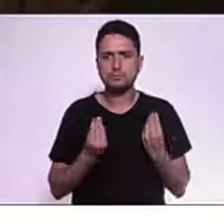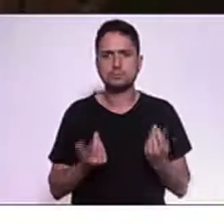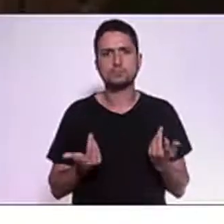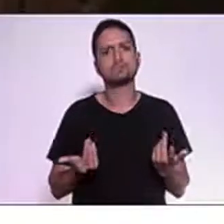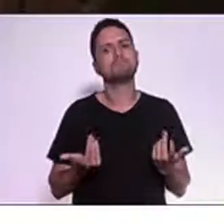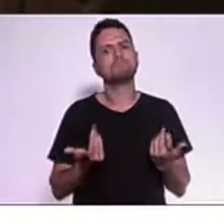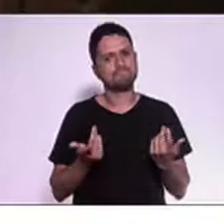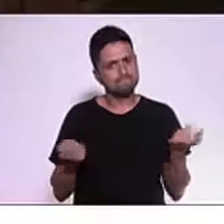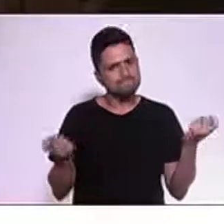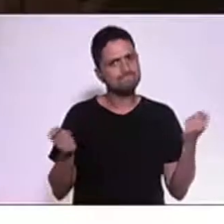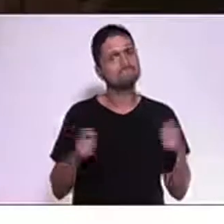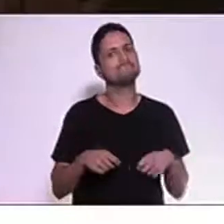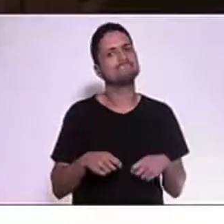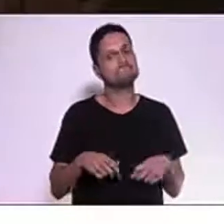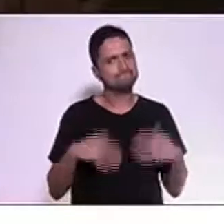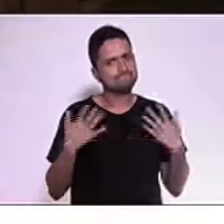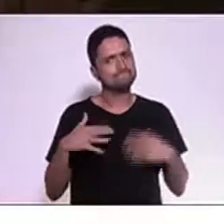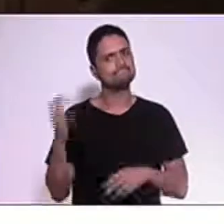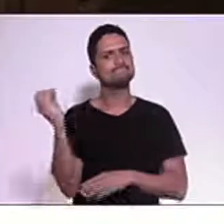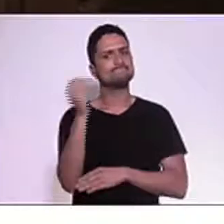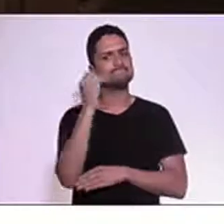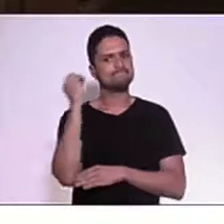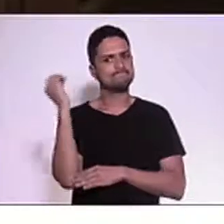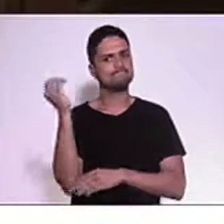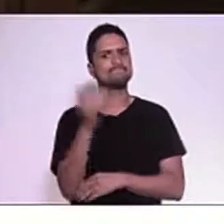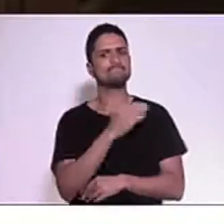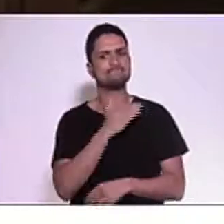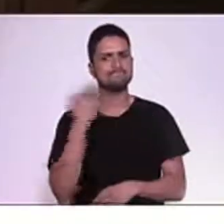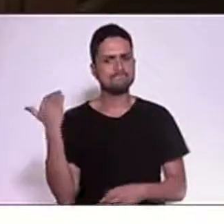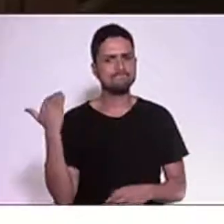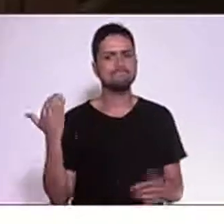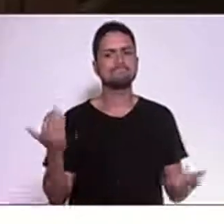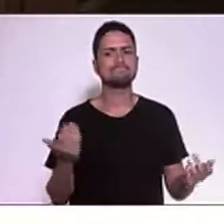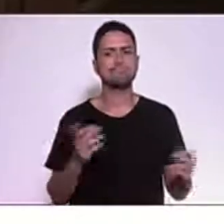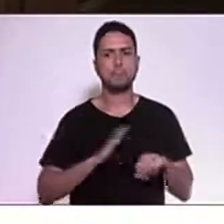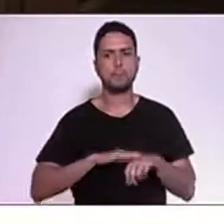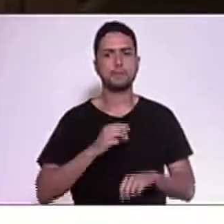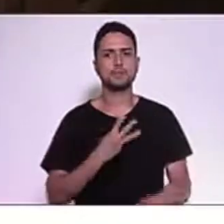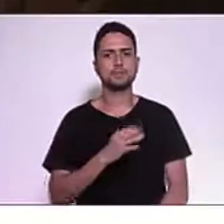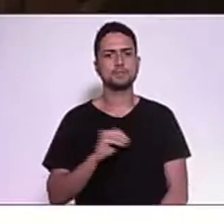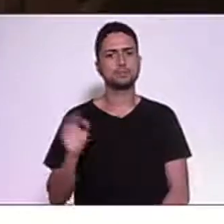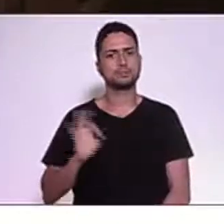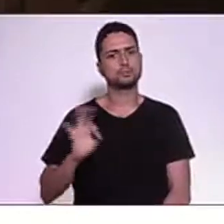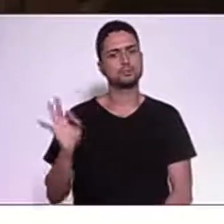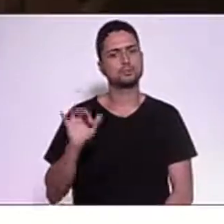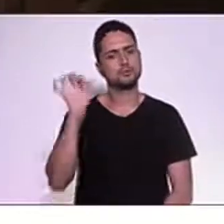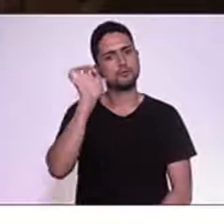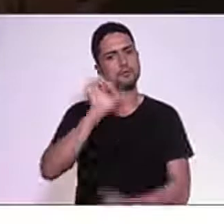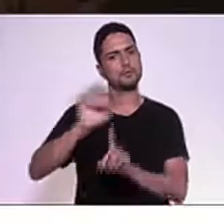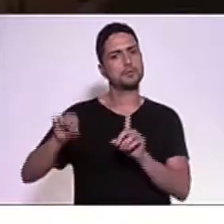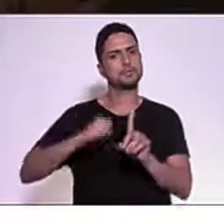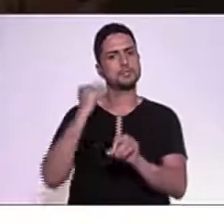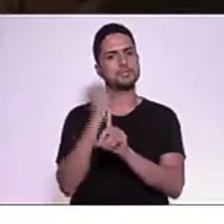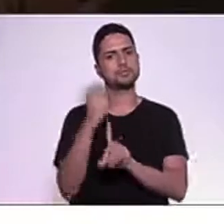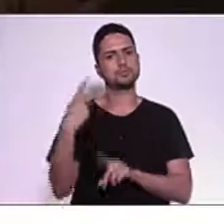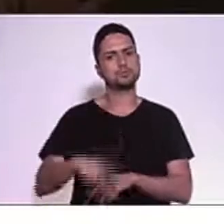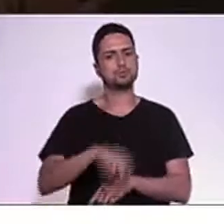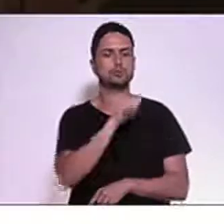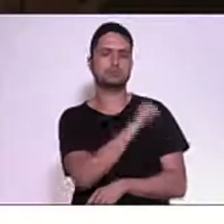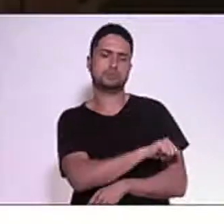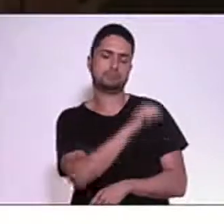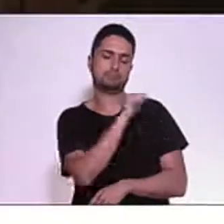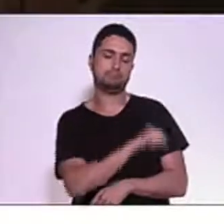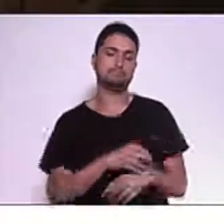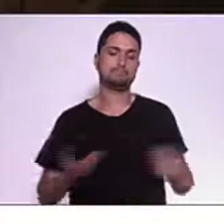tornado diante do crescimento em mais de 300% do feminicídio aqui no estado do Rio de